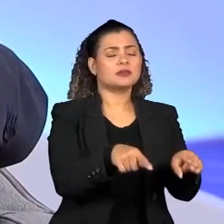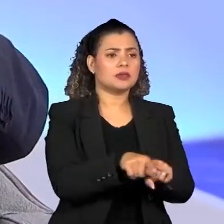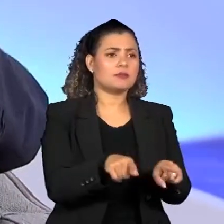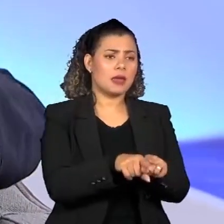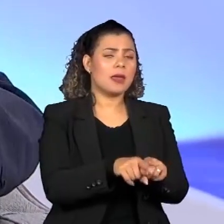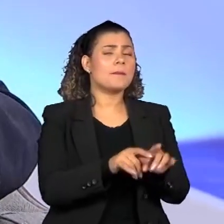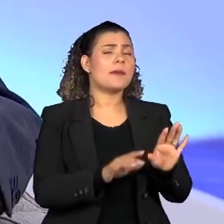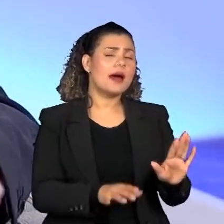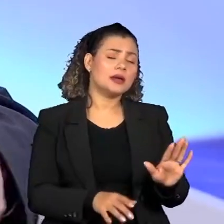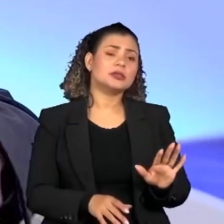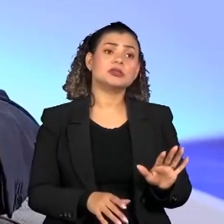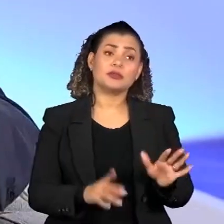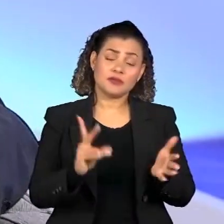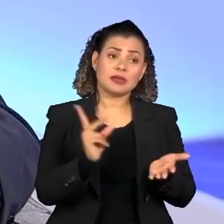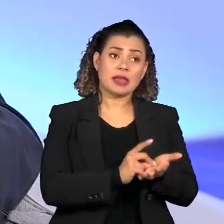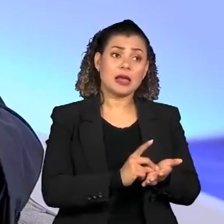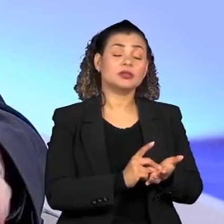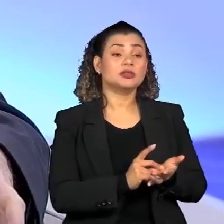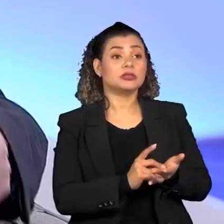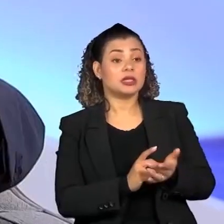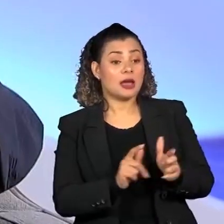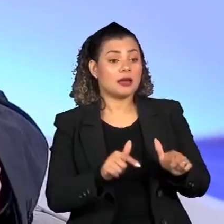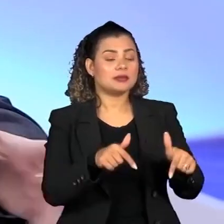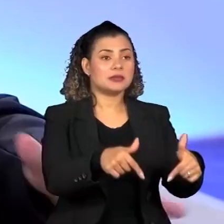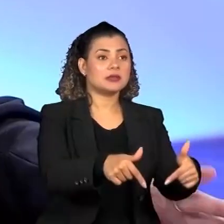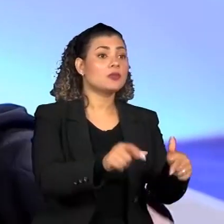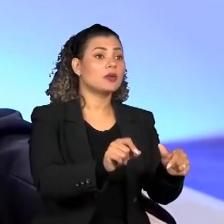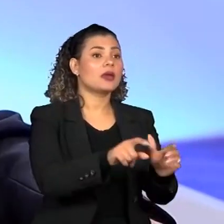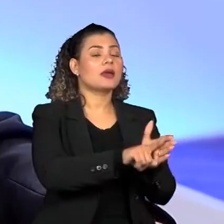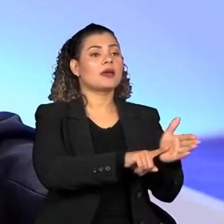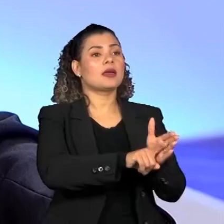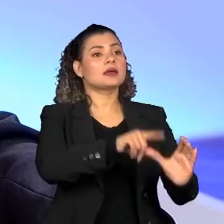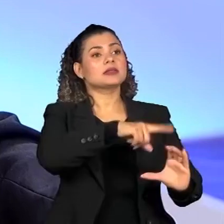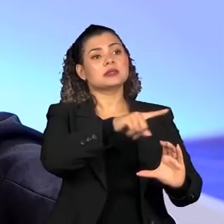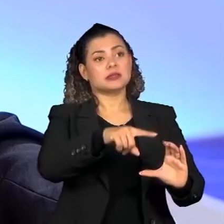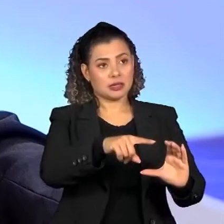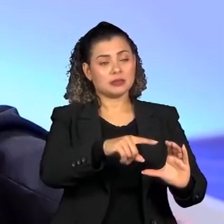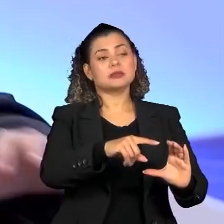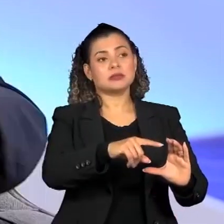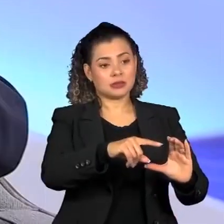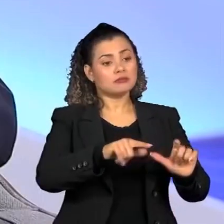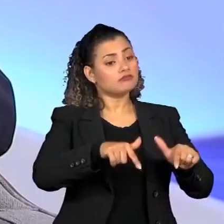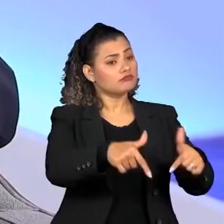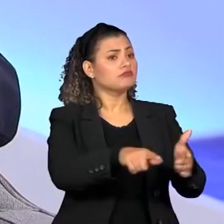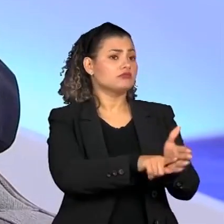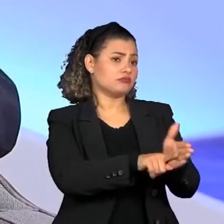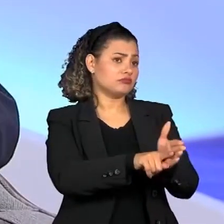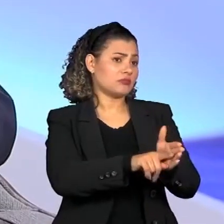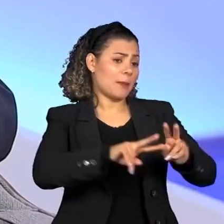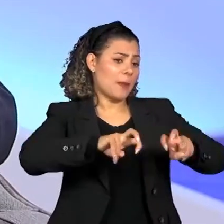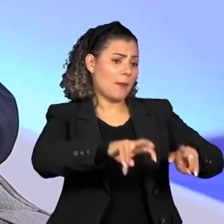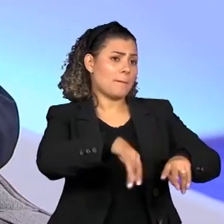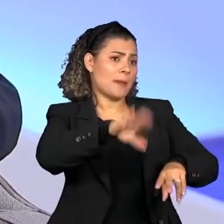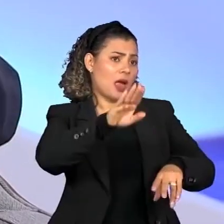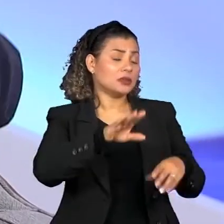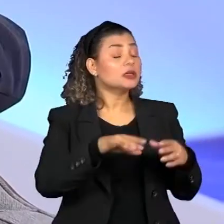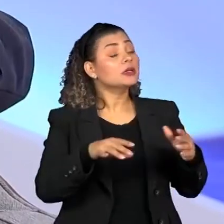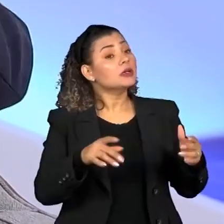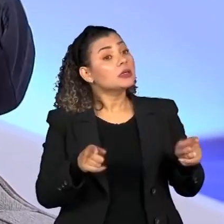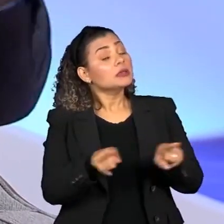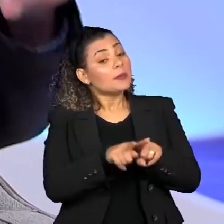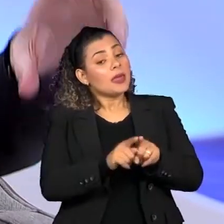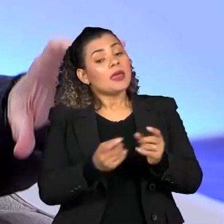também se aplica ali na ciência fundamental envolvida. Junto com ela,